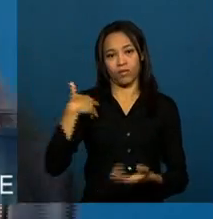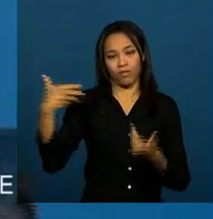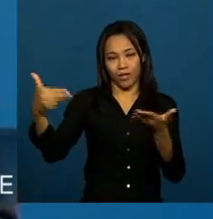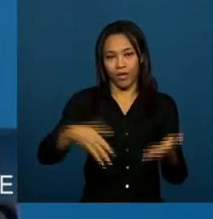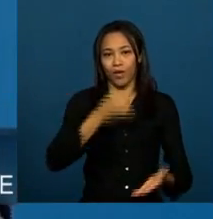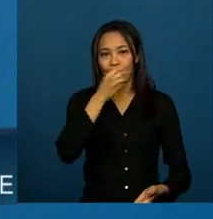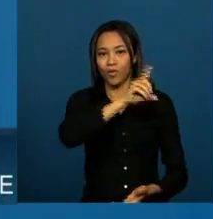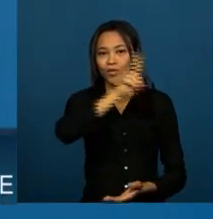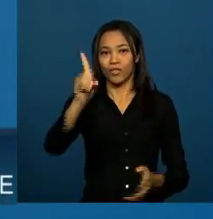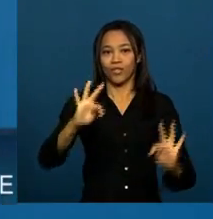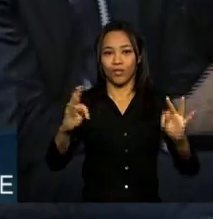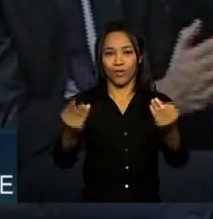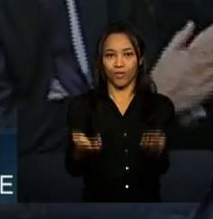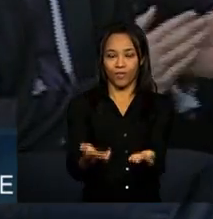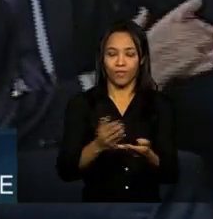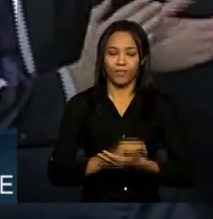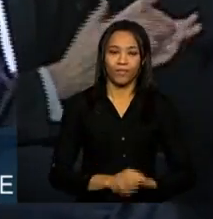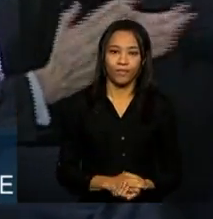Um bom dia a todos.